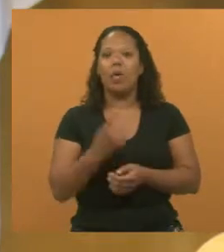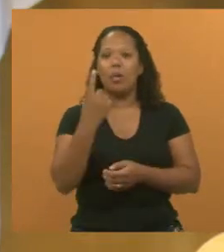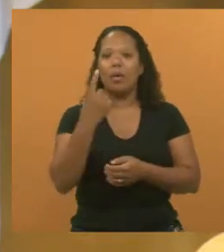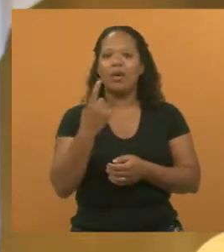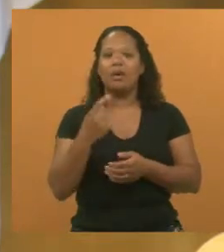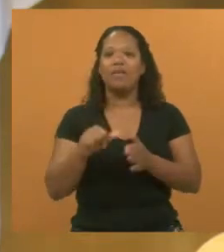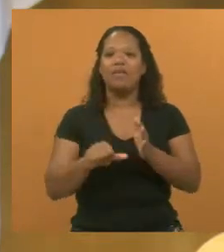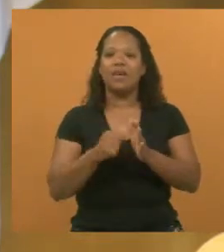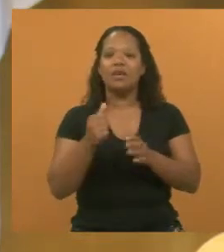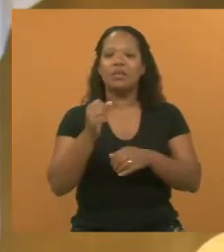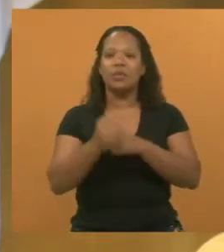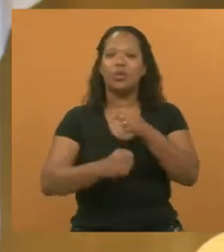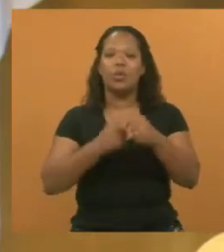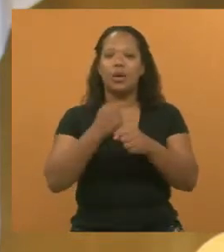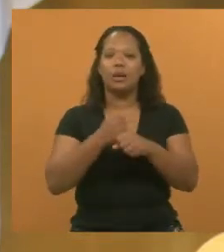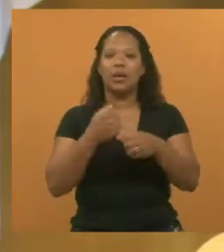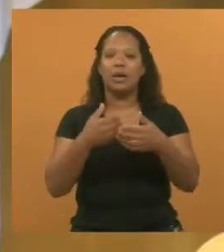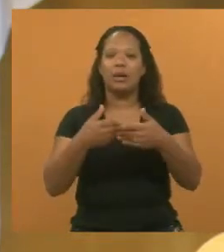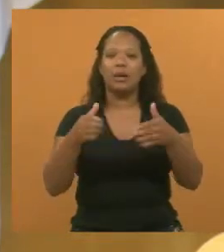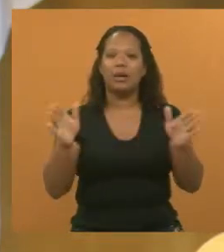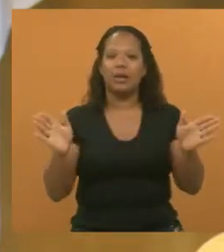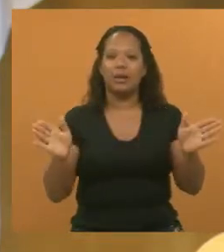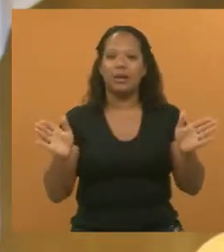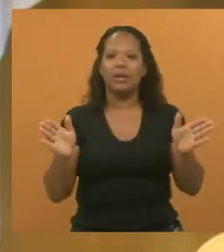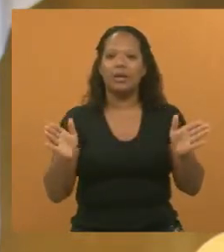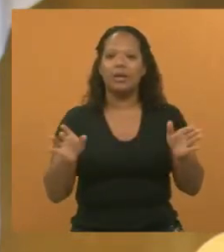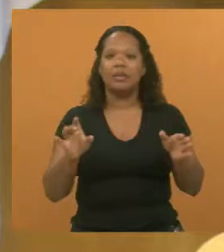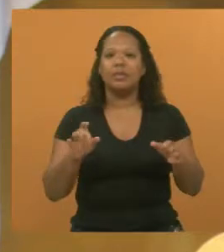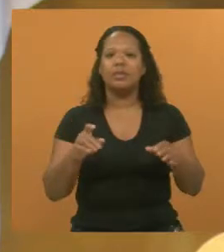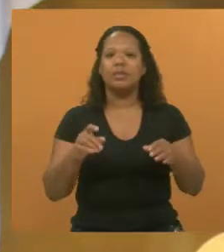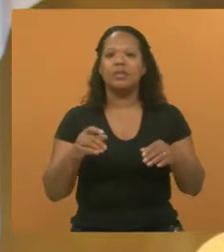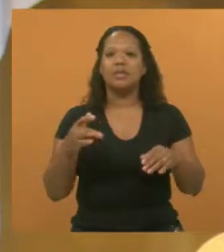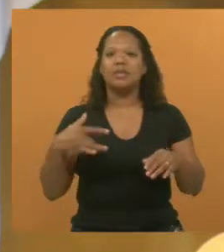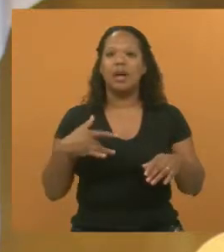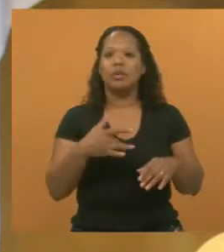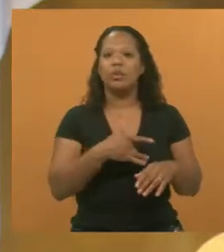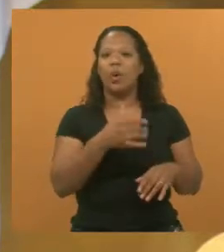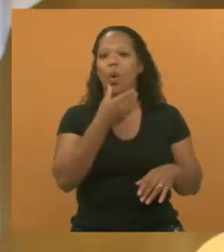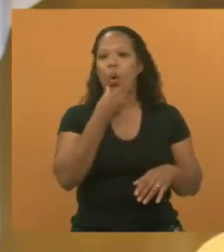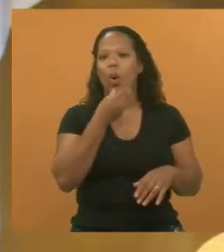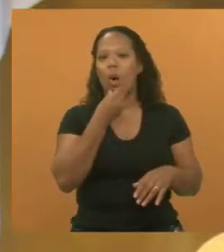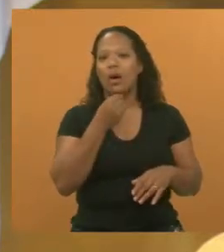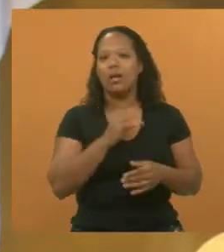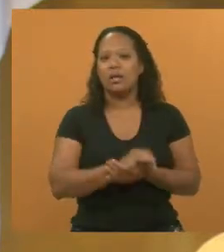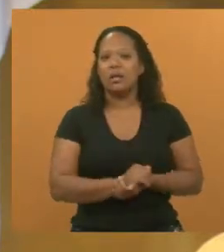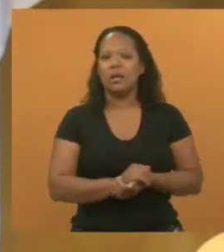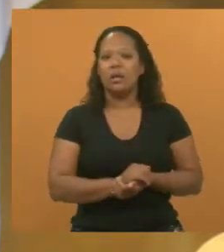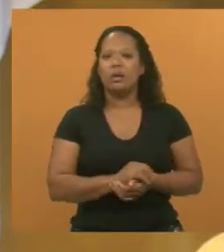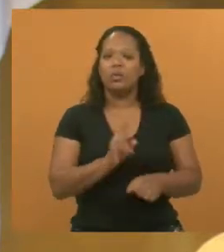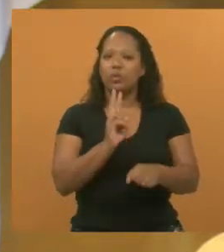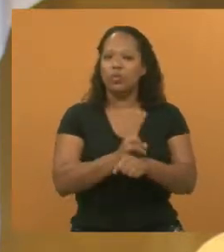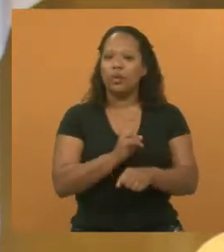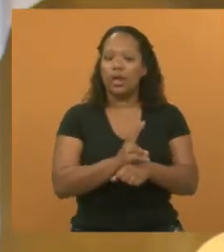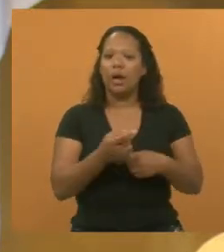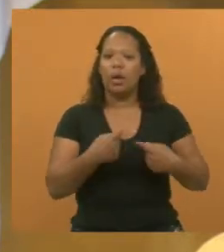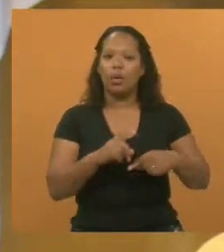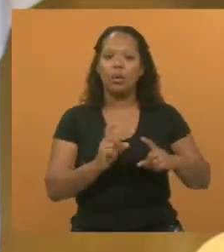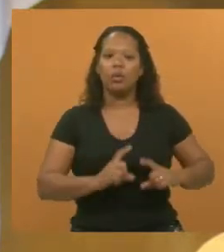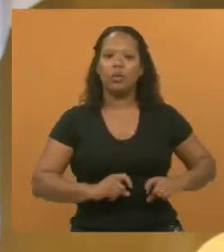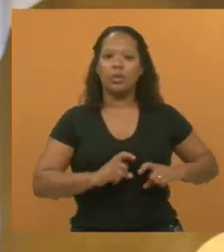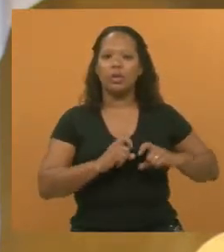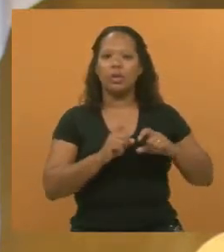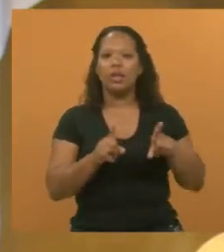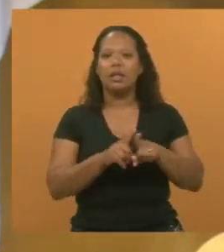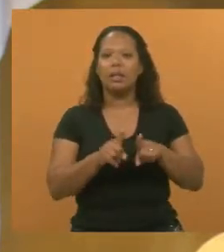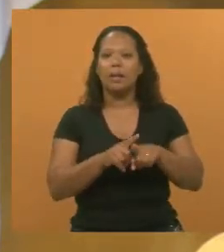ano a unidade de saúde para o homem, para atender não só a prevenção ao câncer de próstata e de